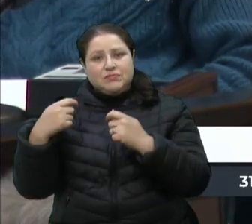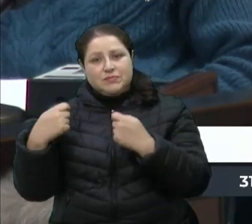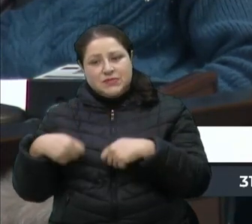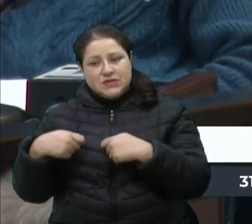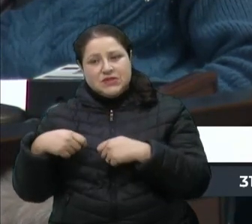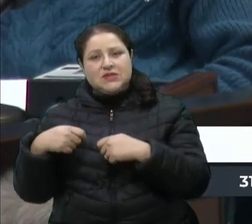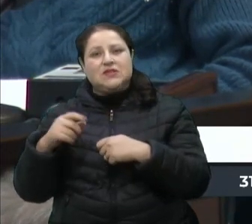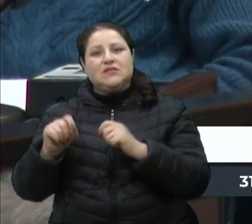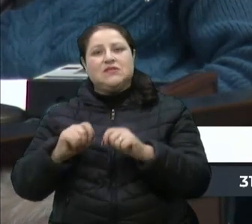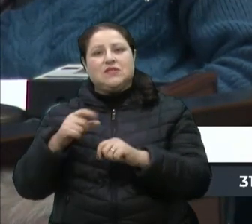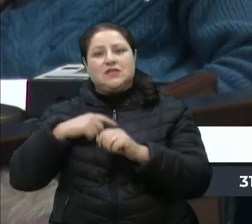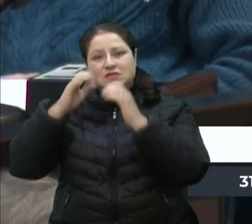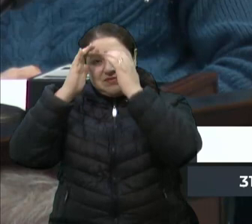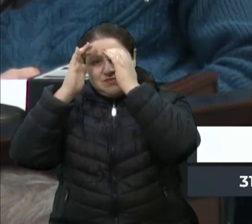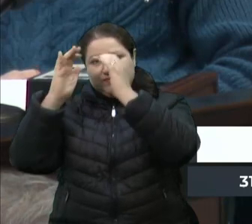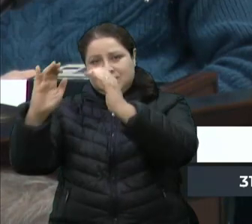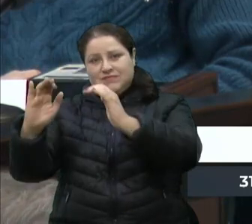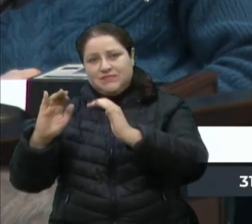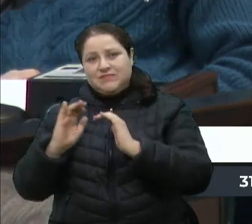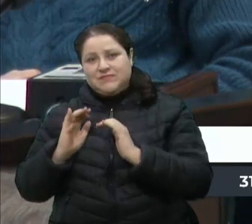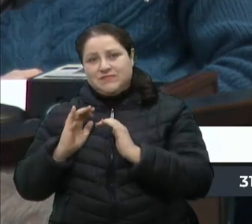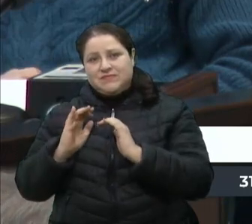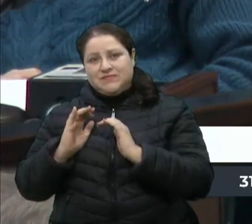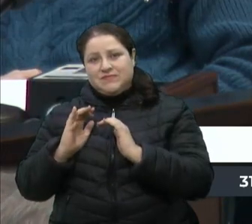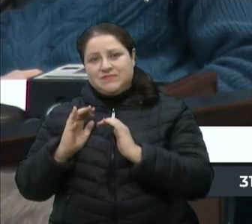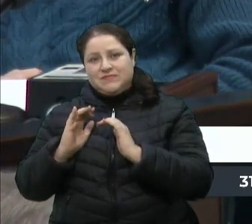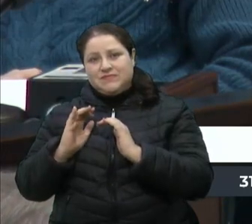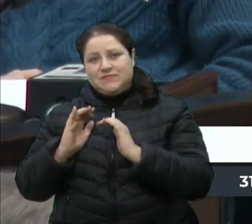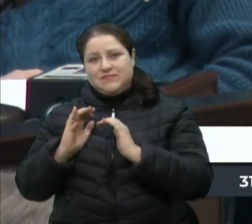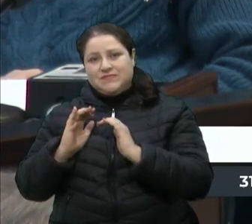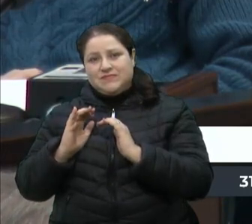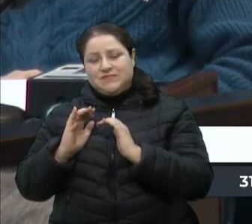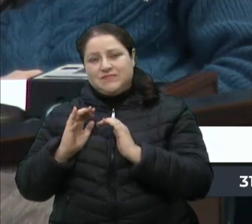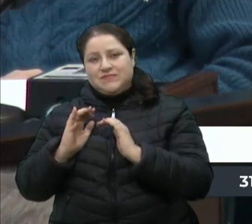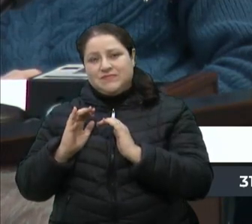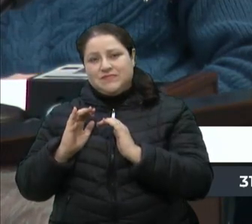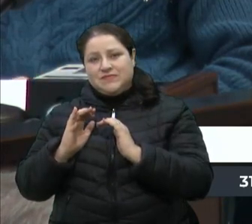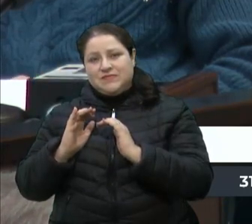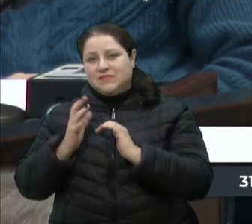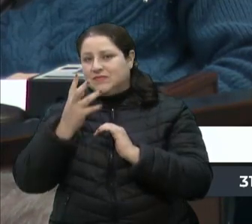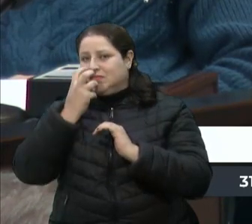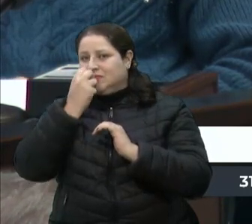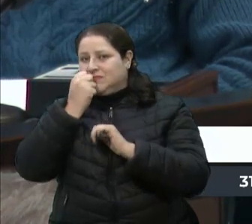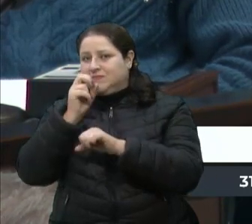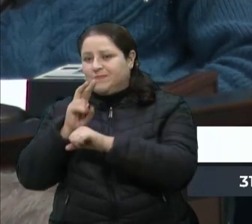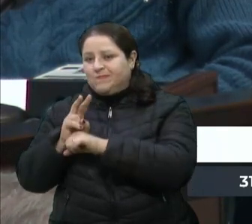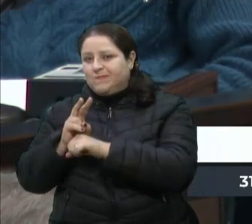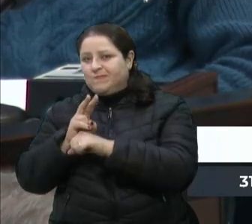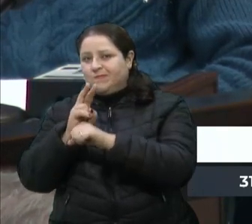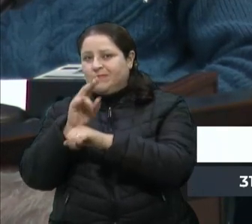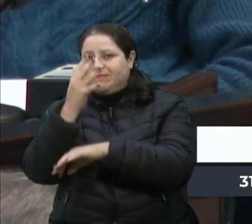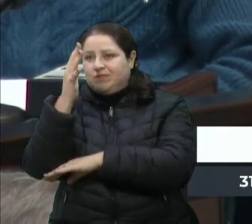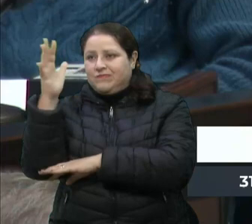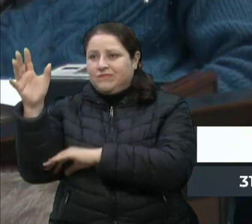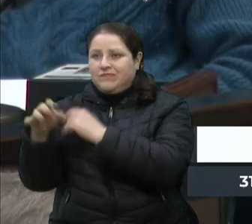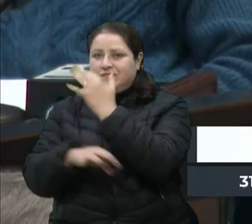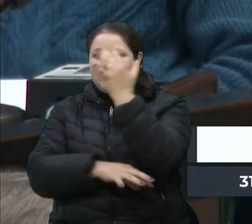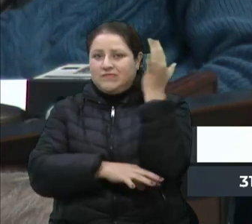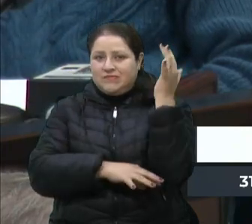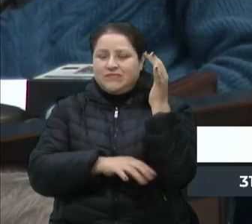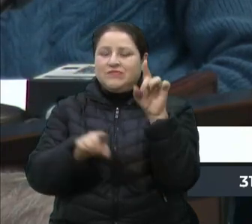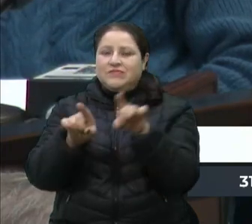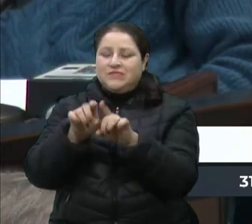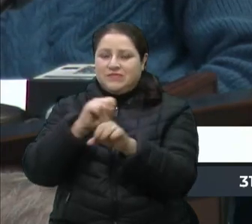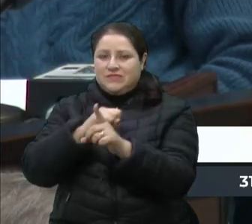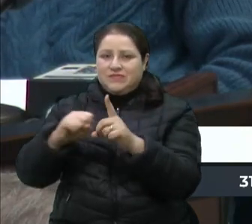a respeitabilidade para, com a preservação também do meio ambiente e também da sociedade,